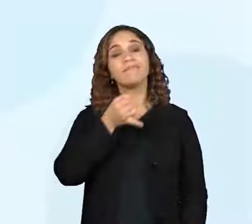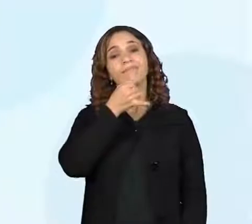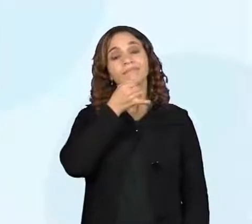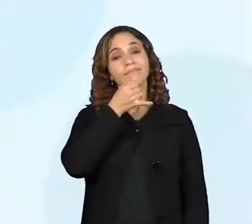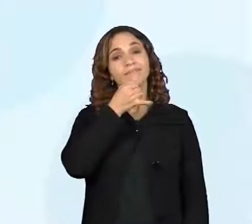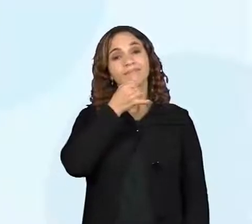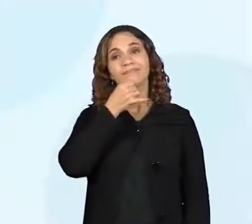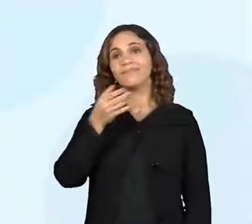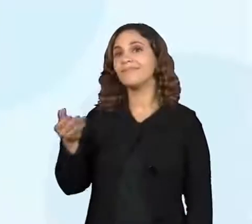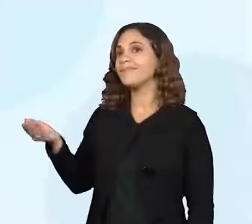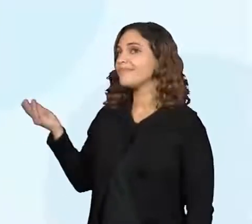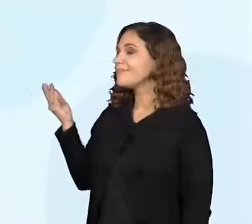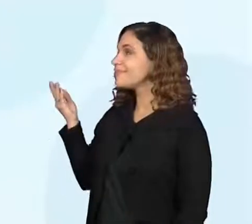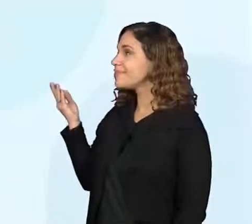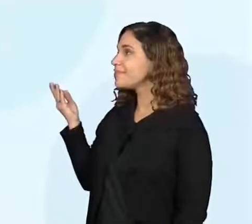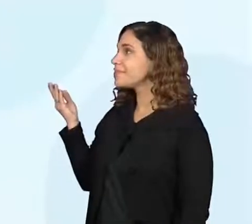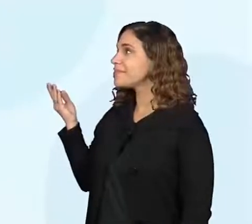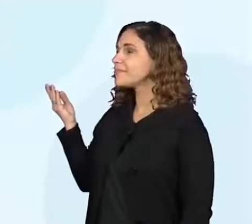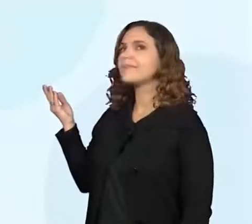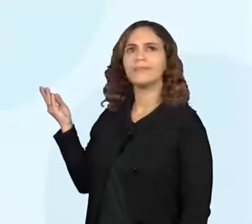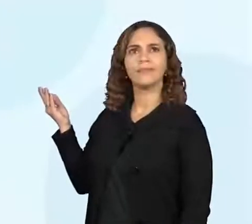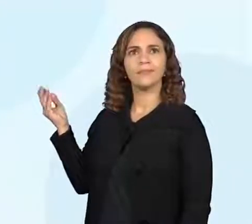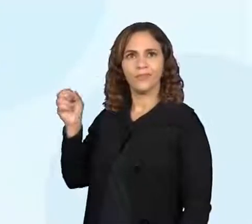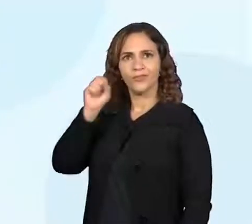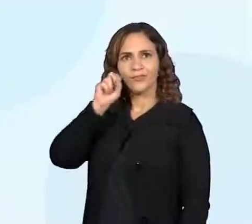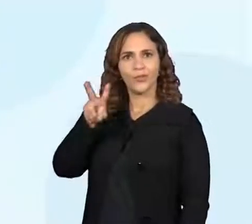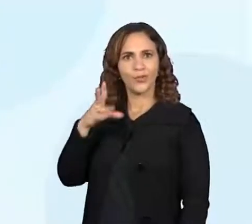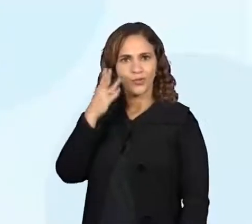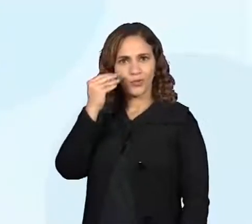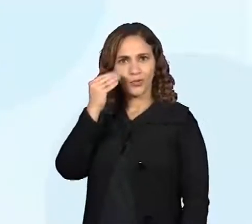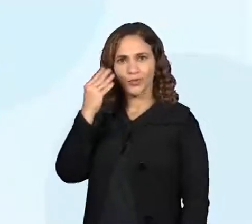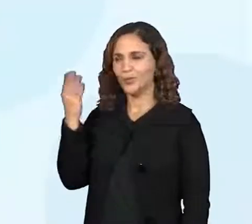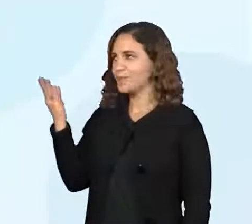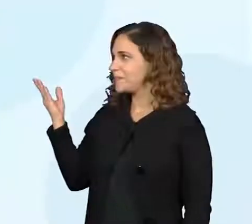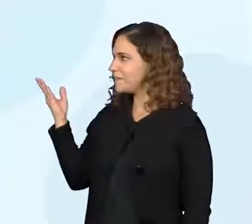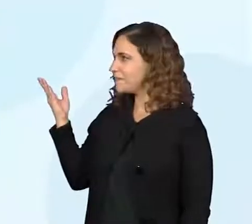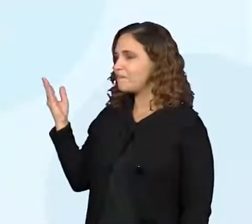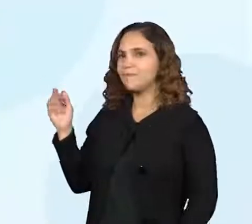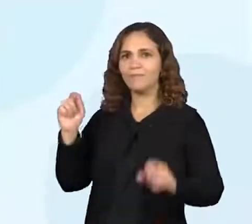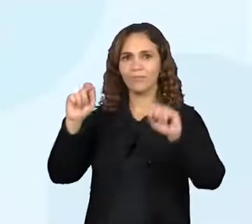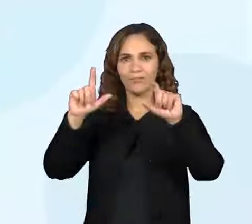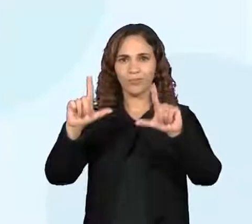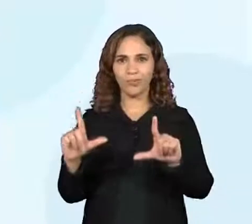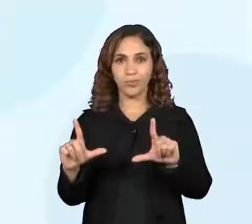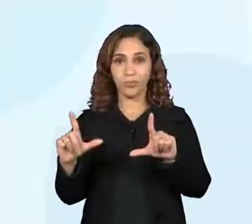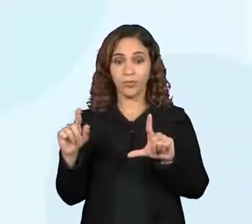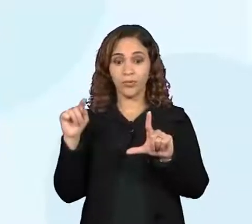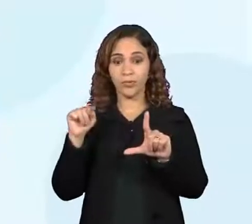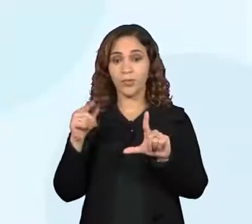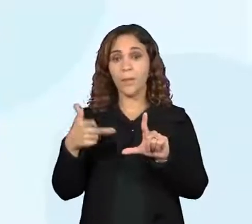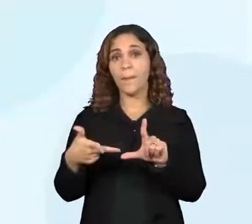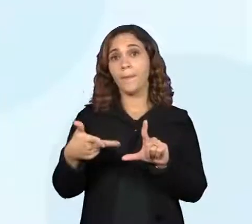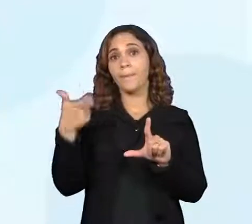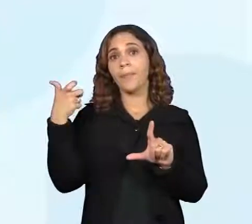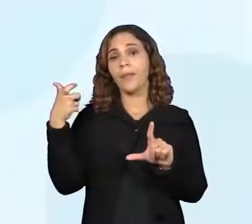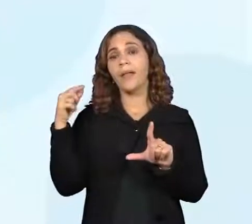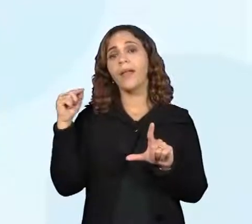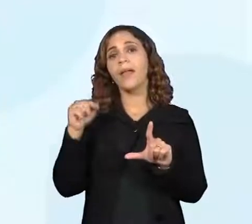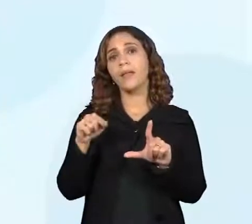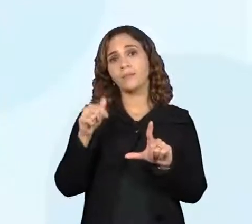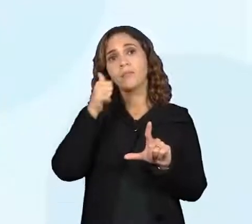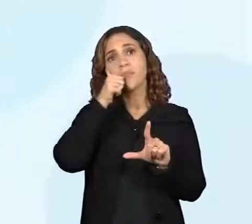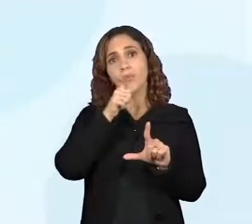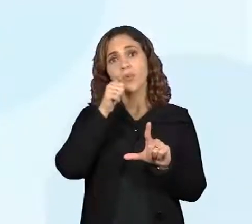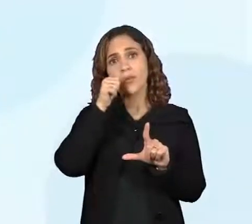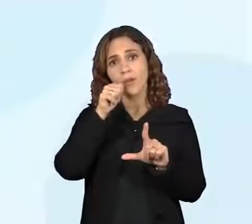Então, vocês já estão vendo uma fotografia aí, uma imagem. Eu já consigo, pela imagem, perceber aí que é uma mulher